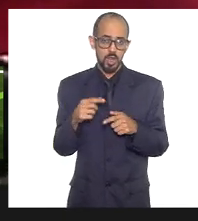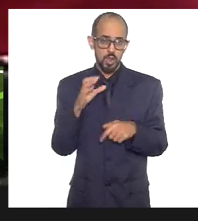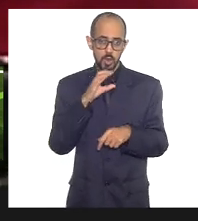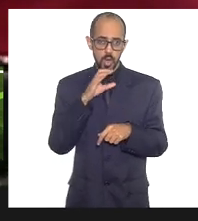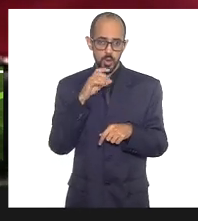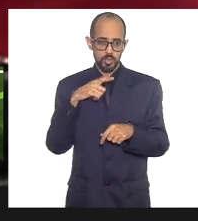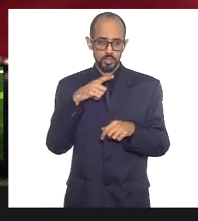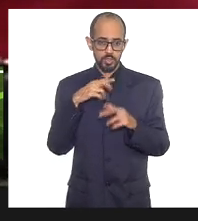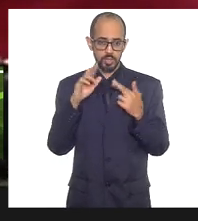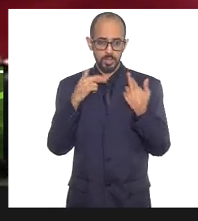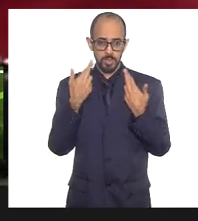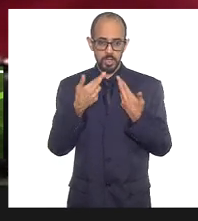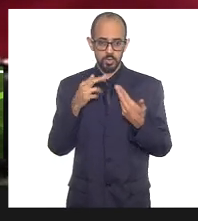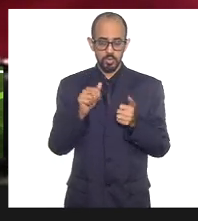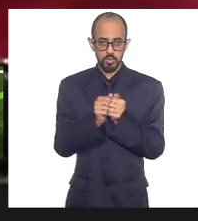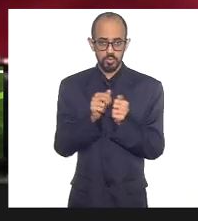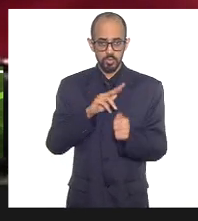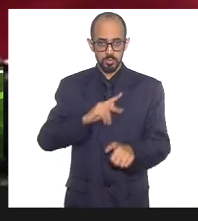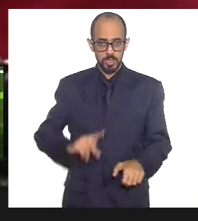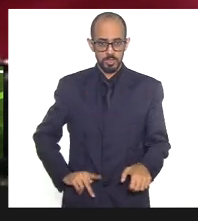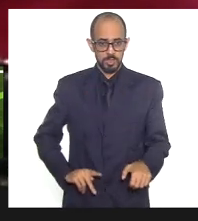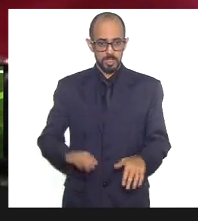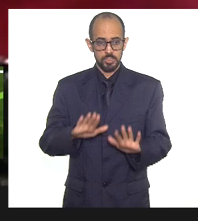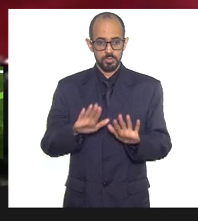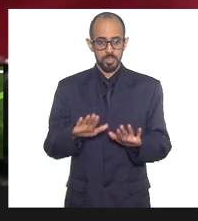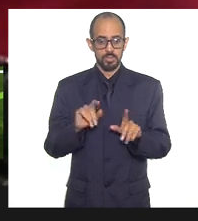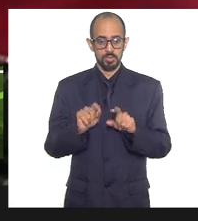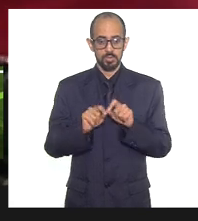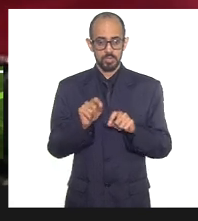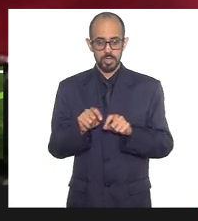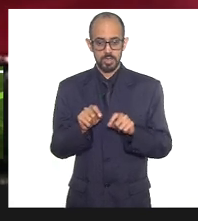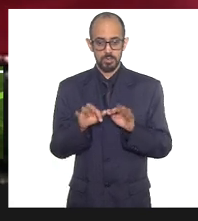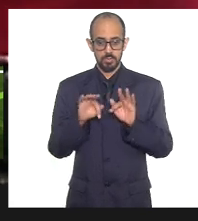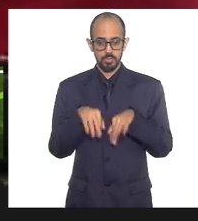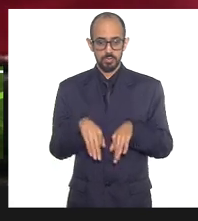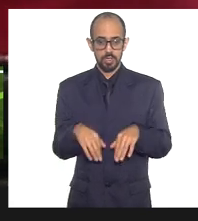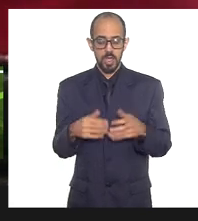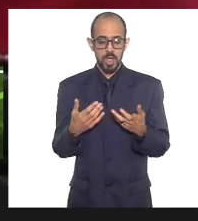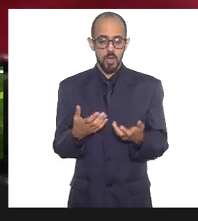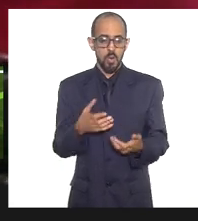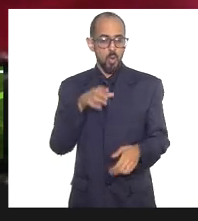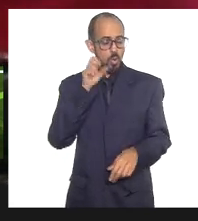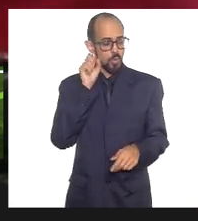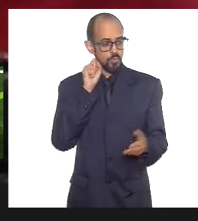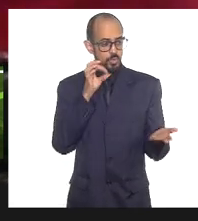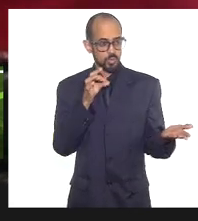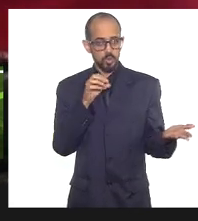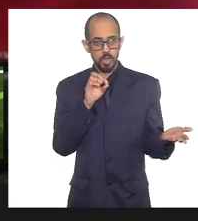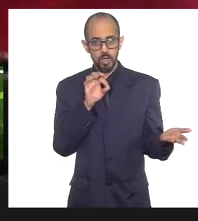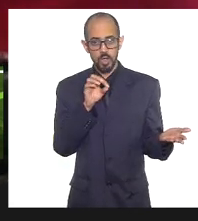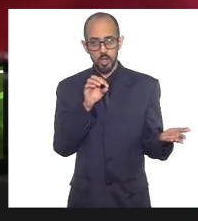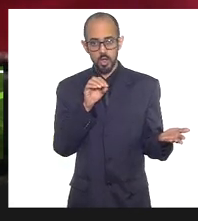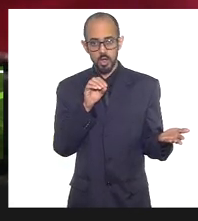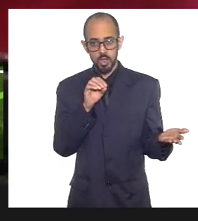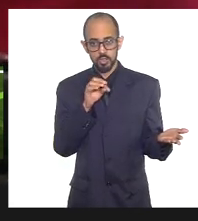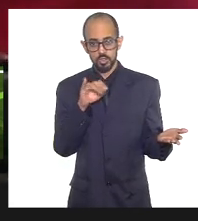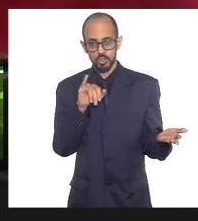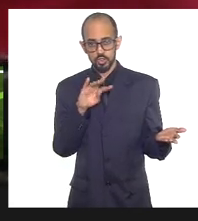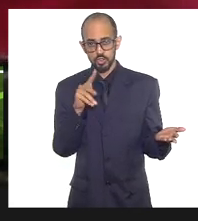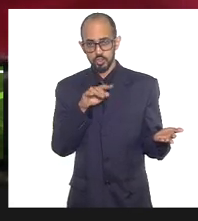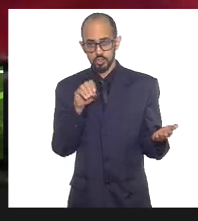reunião também com a presidência, mas quero, para as considerações finais, ouvir não só o Totinho como a mãe Torodi.